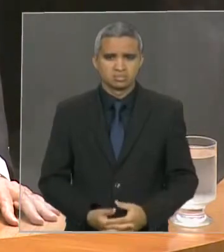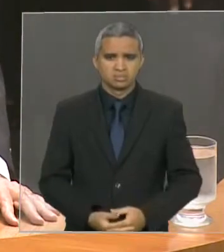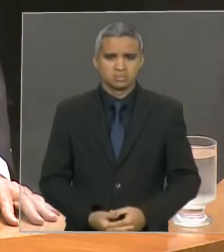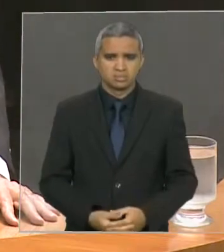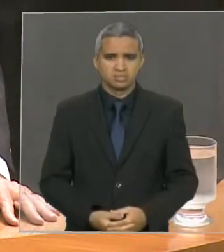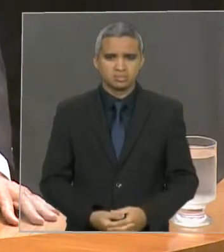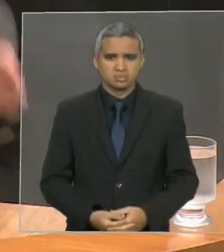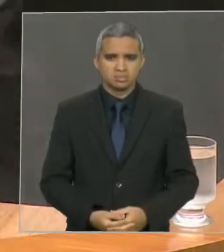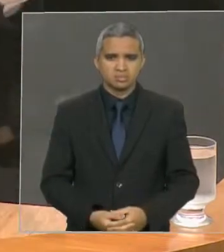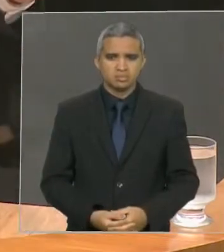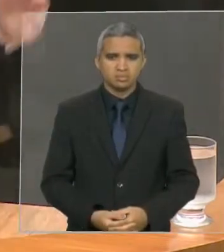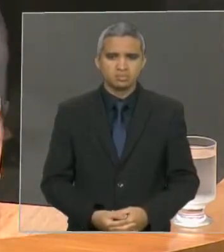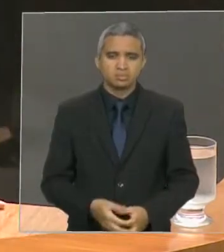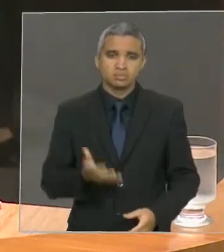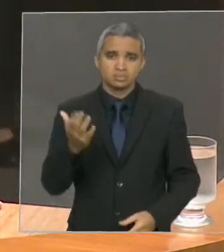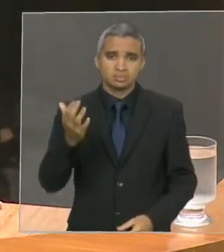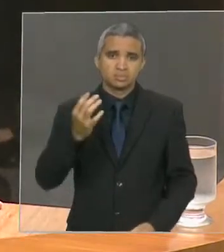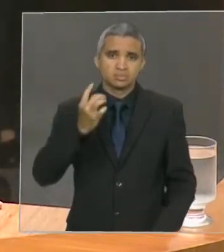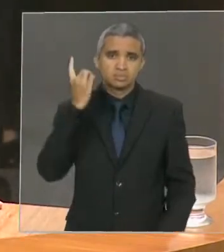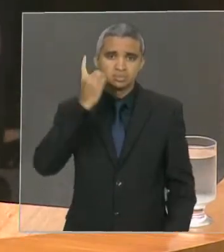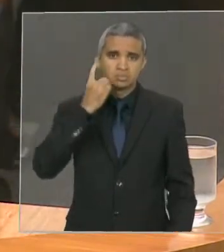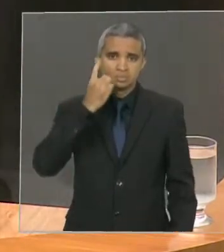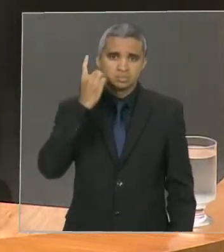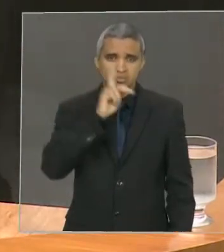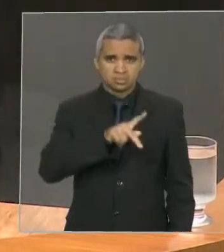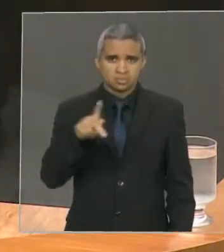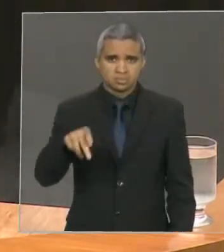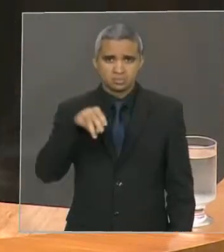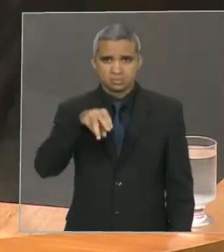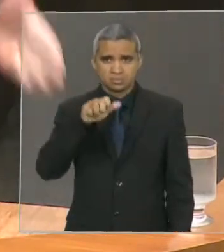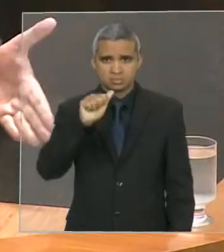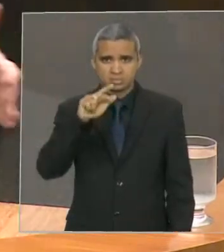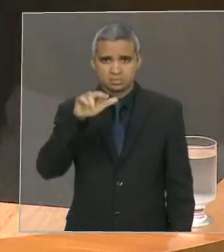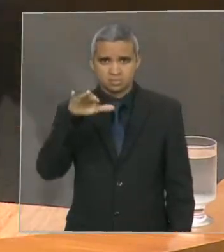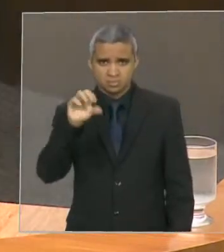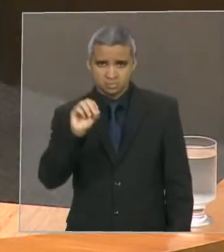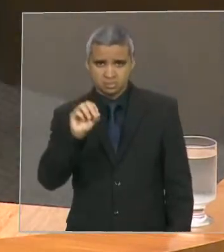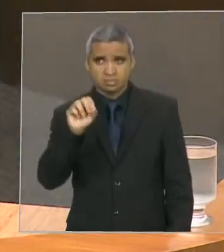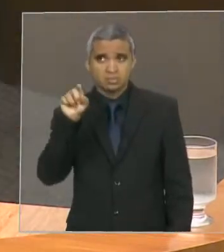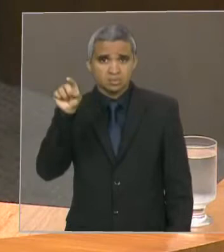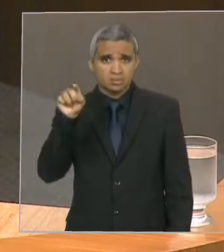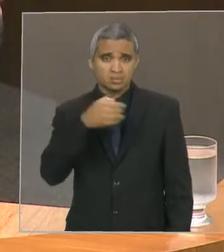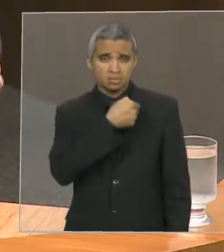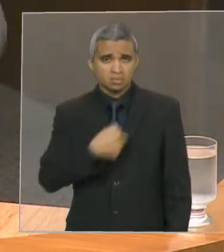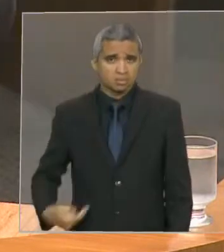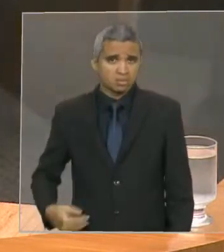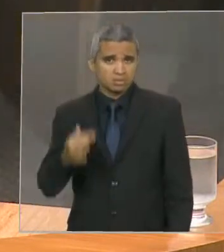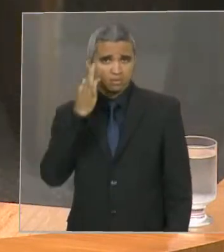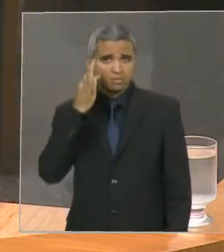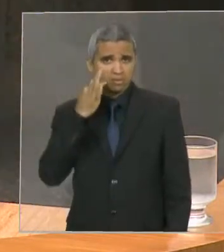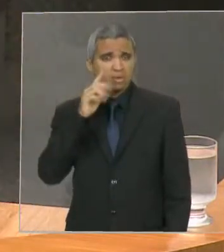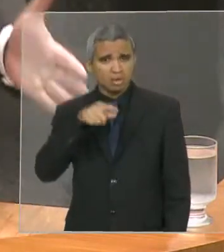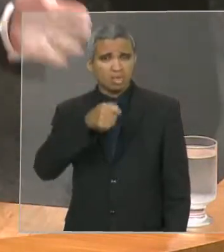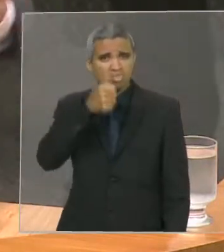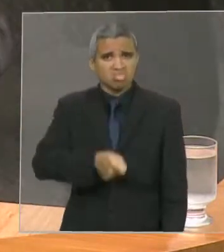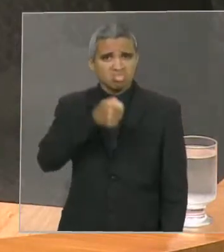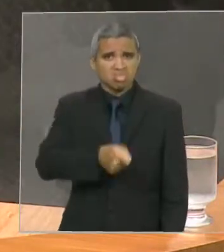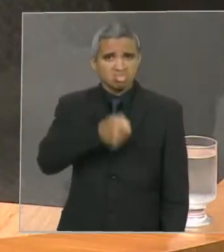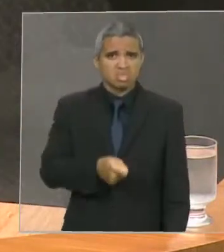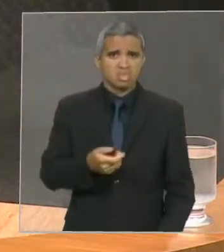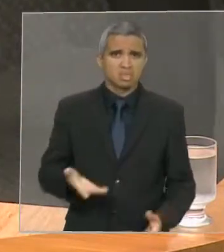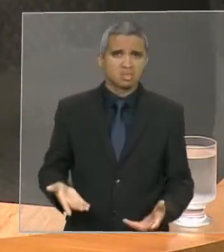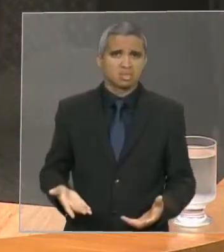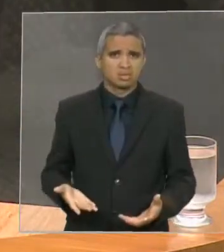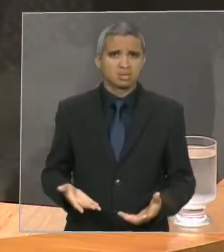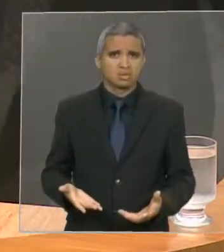Sem dúvida, deputado Marco Aurélio, essa é uma posição autoritária. Um conselho que vai ter 14